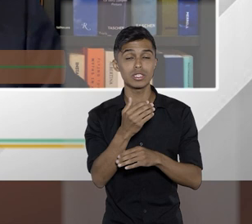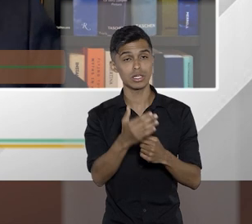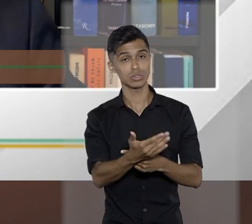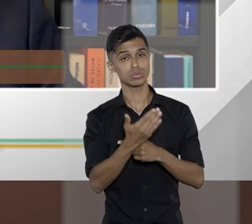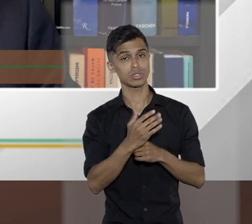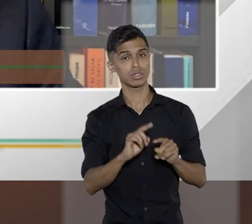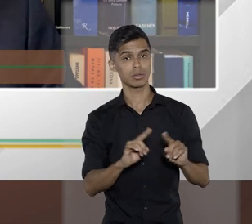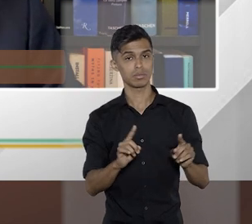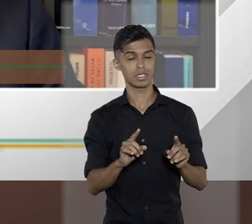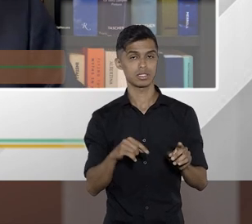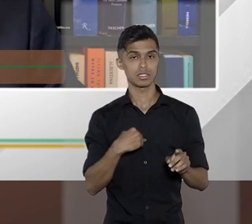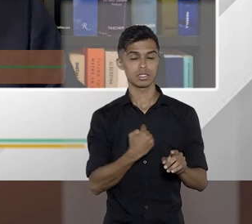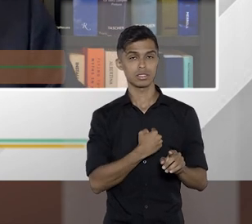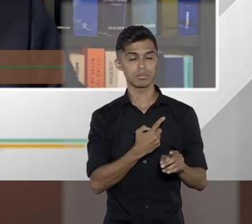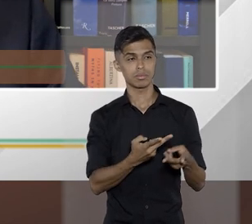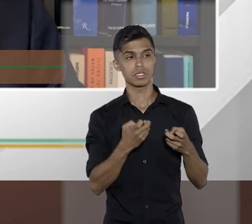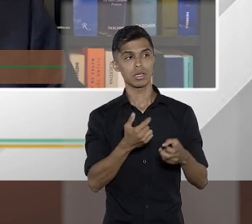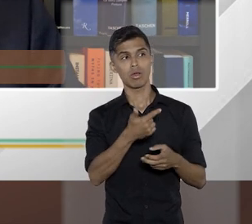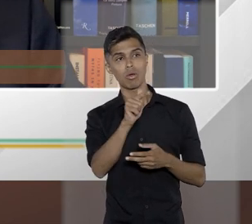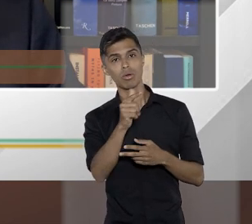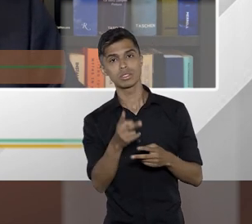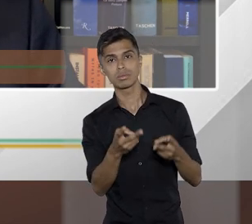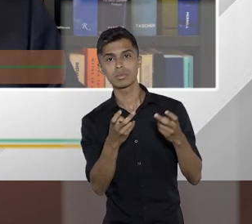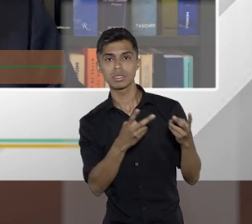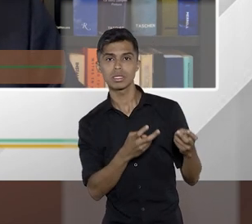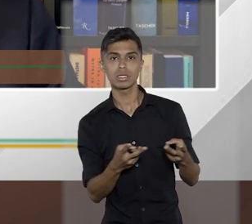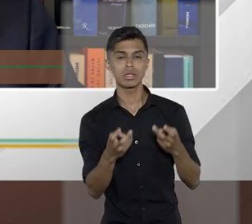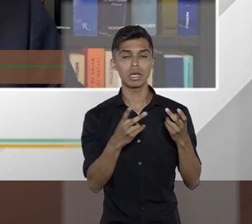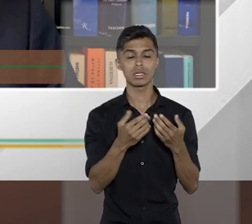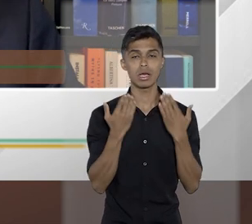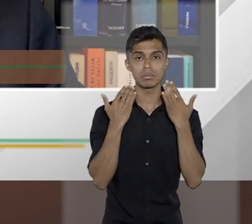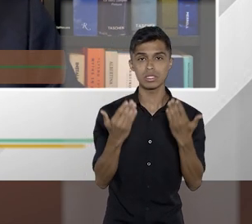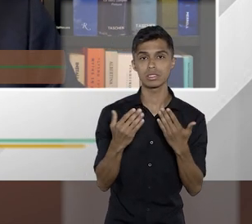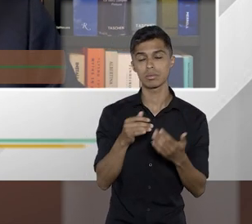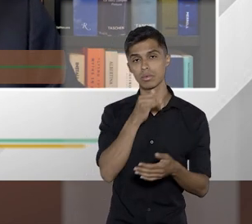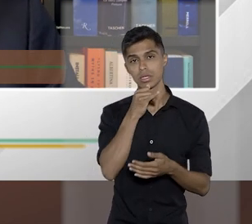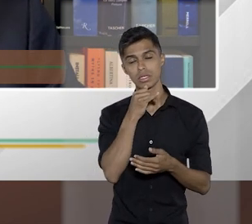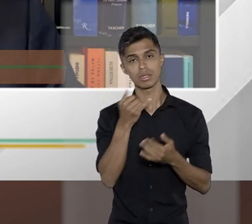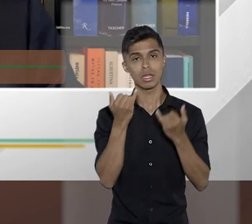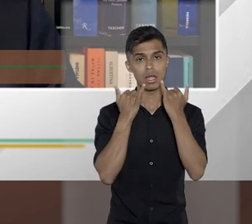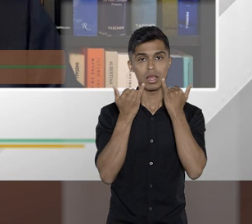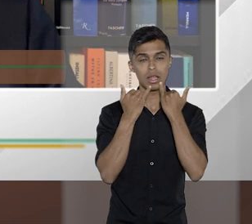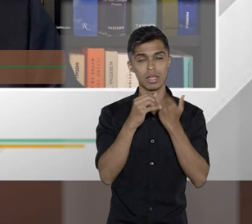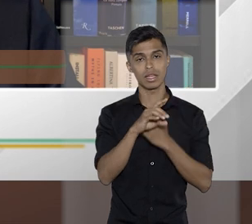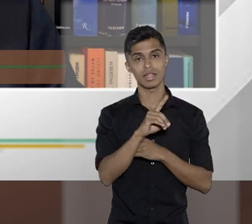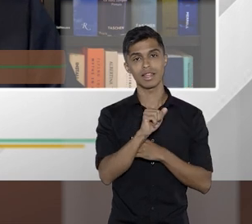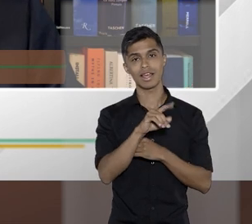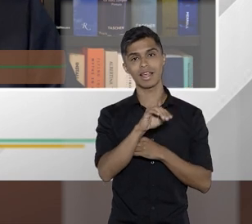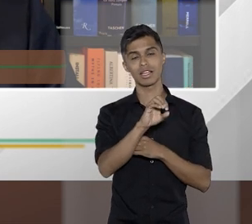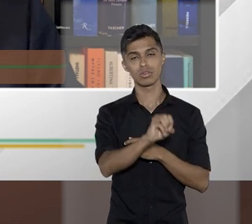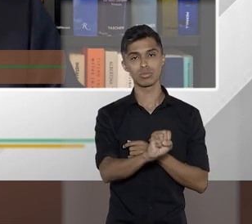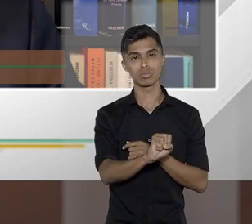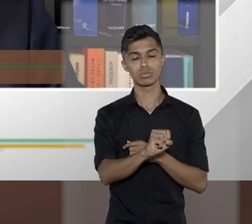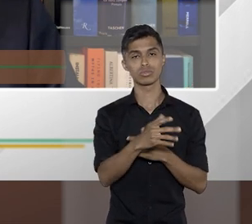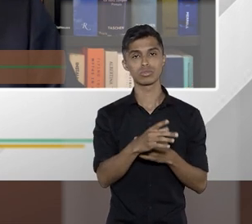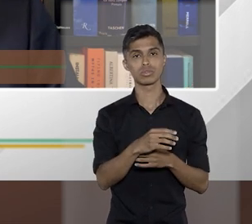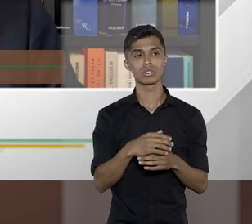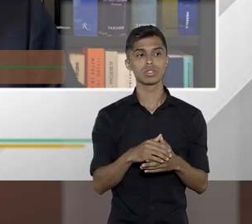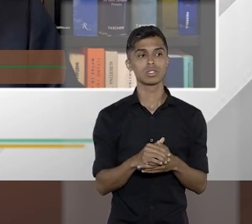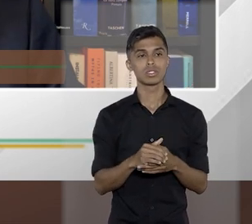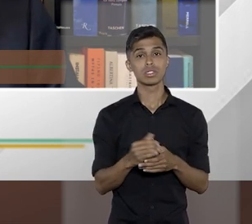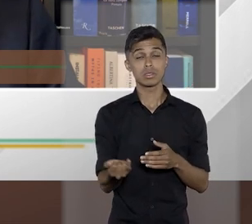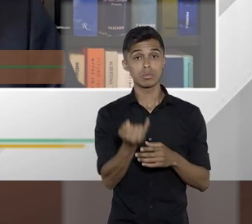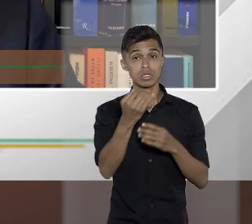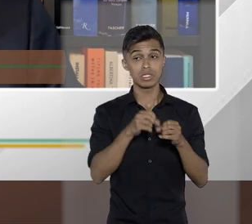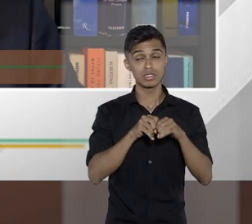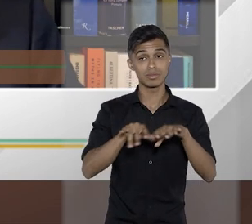Além disso, existem outros indícios que podem ser trazidos em que dados sensíveis dos contribuintes, eles